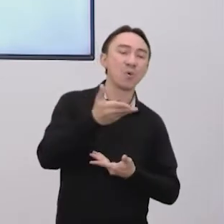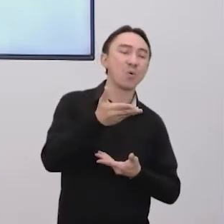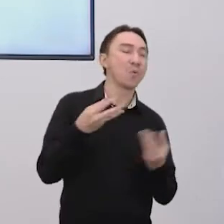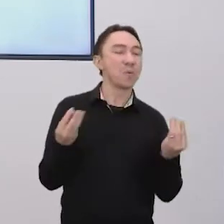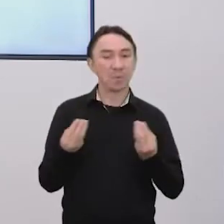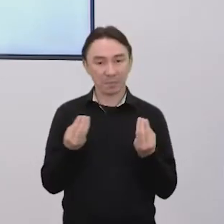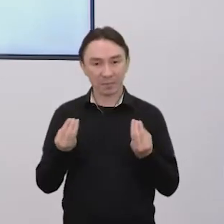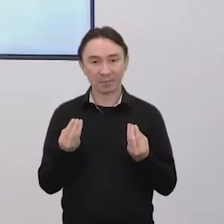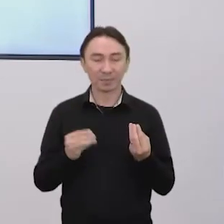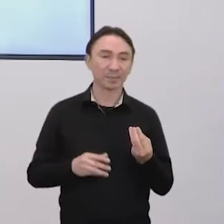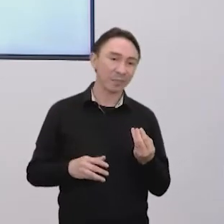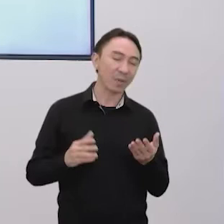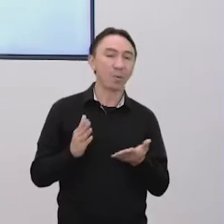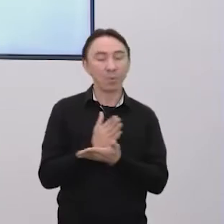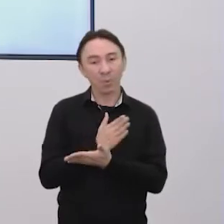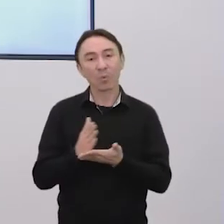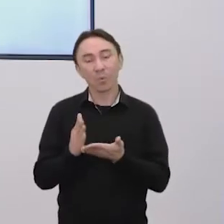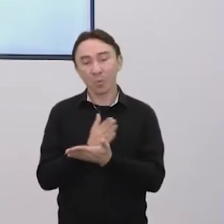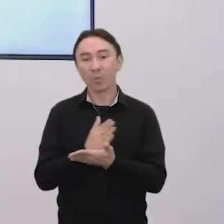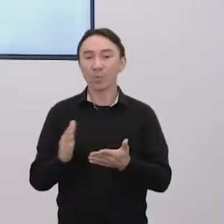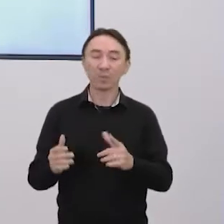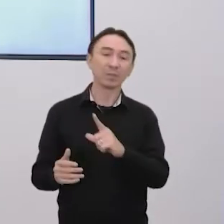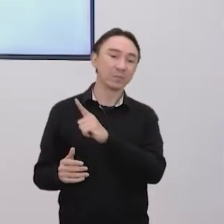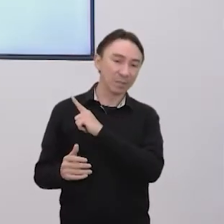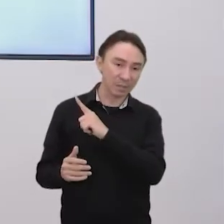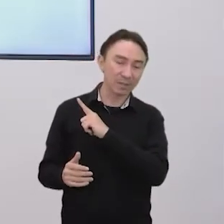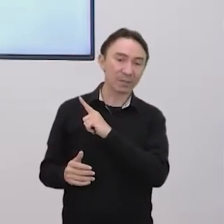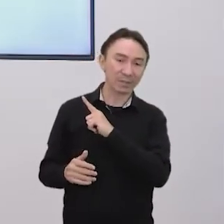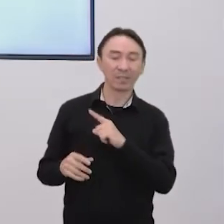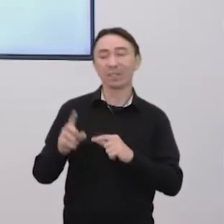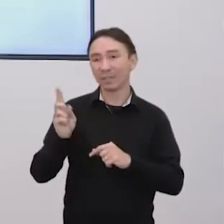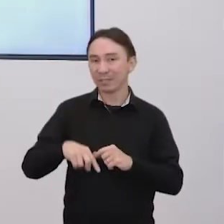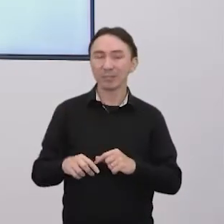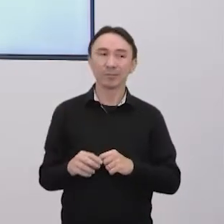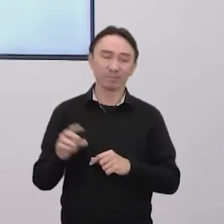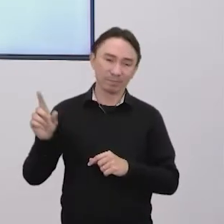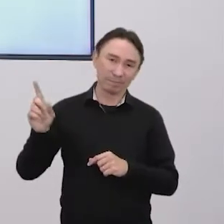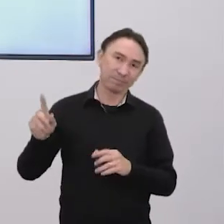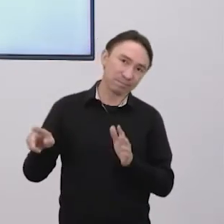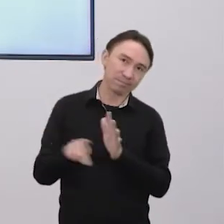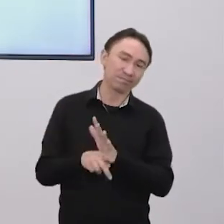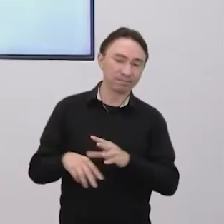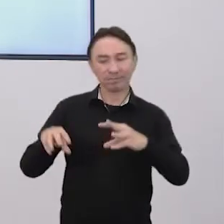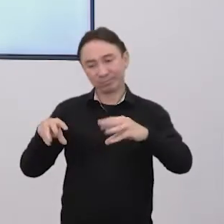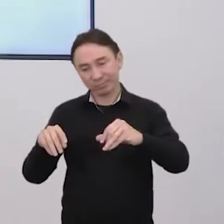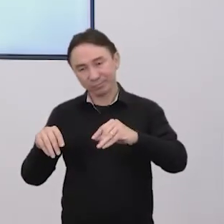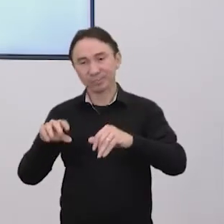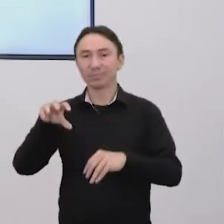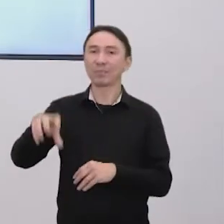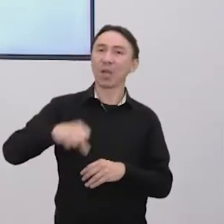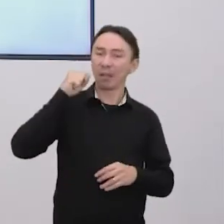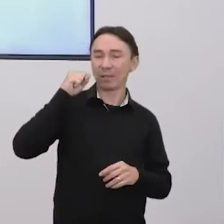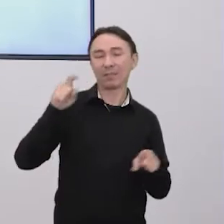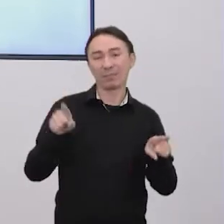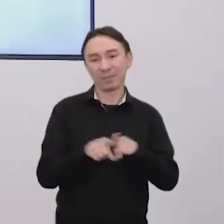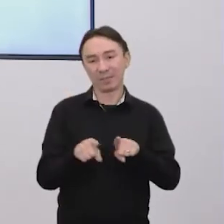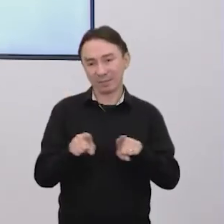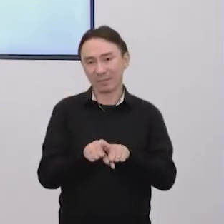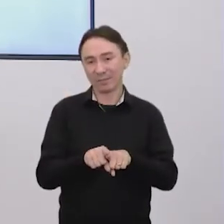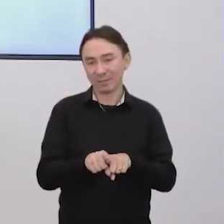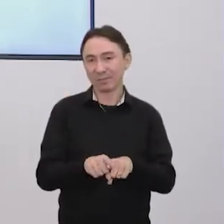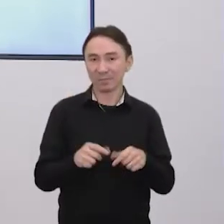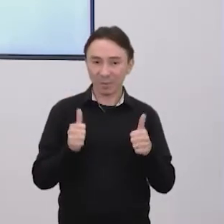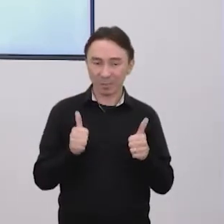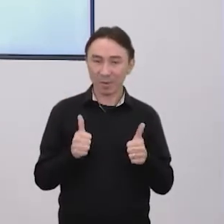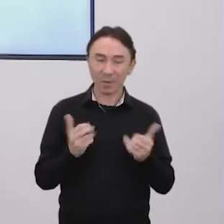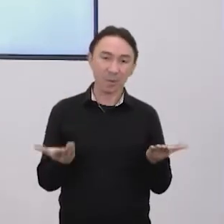saem especificamente de uma forma ou de outra do solo, tá? Então, falamos da energética e agora a vai falar da biomassa, que é um tipo aí